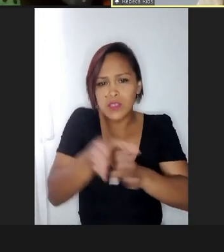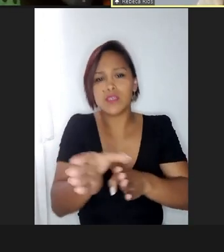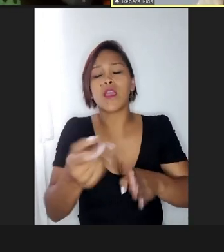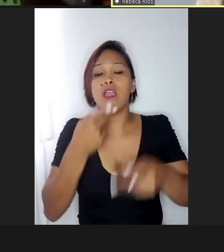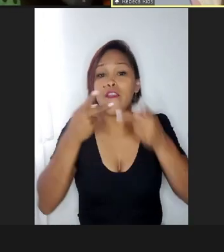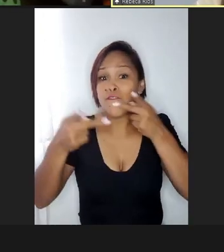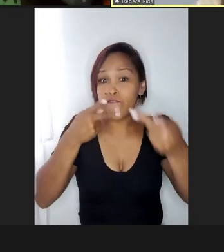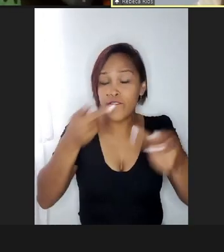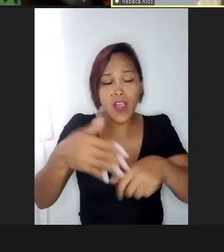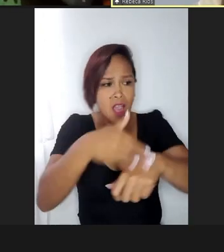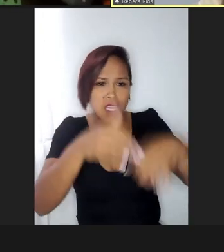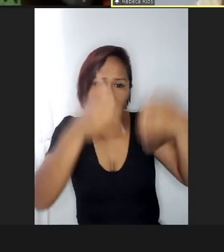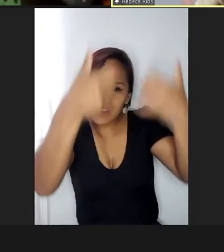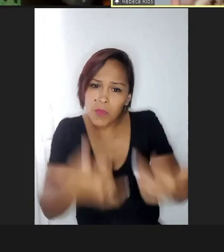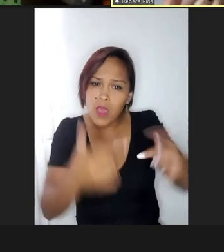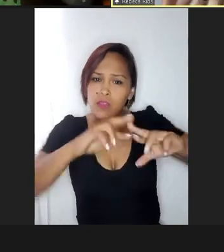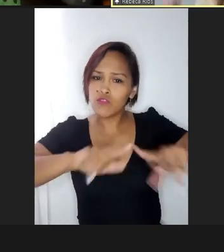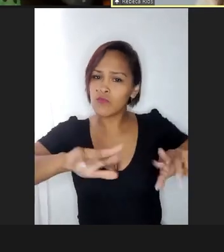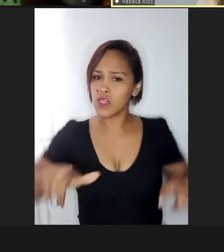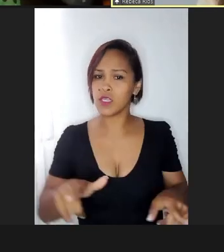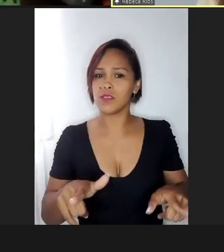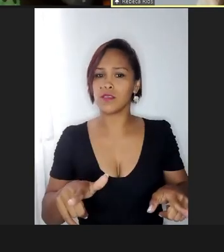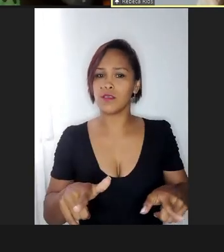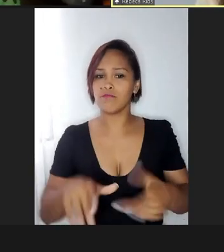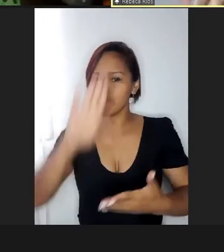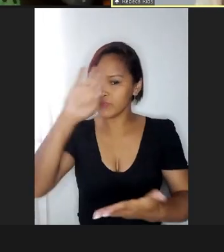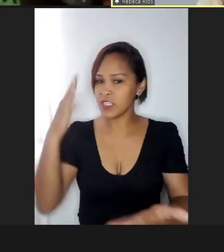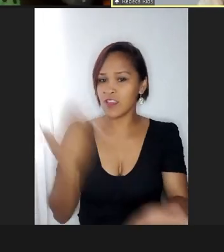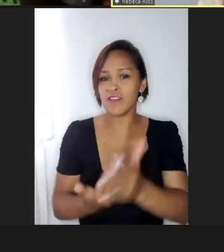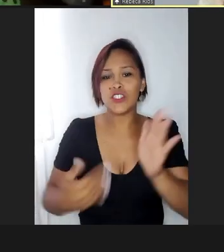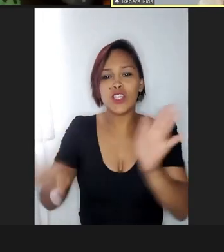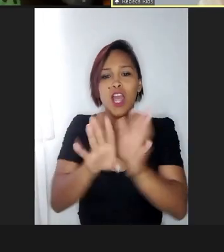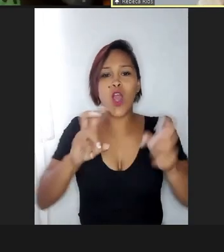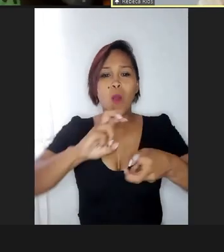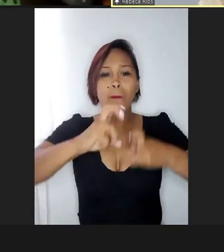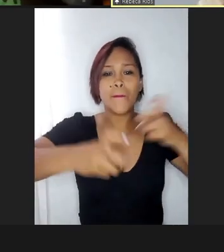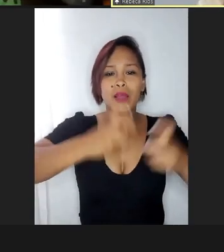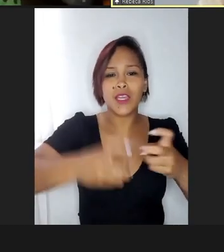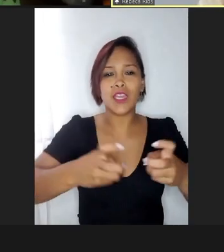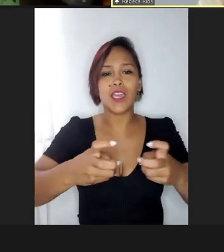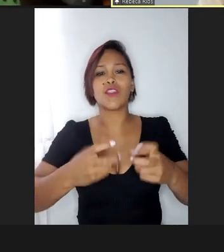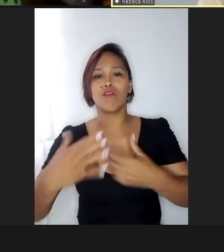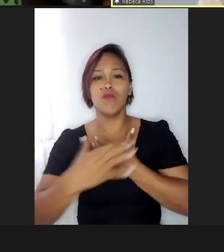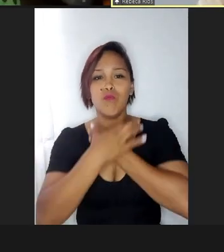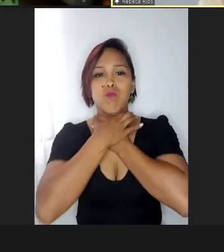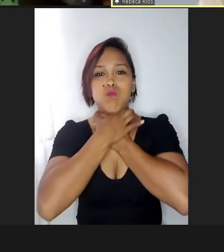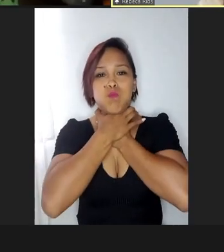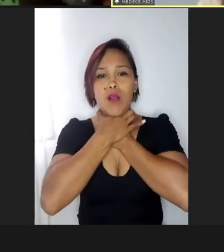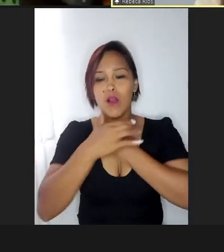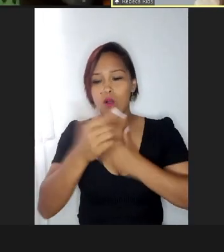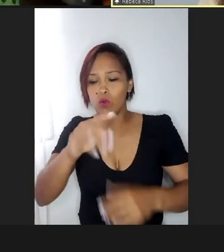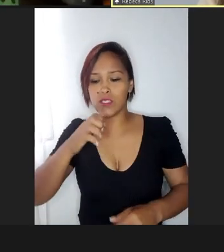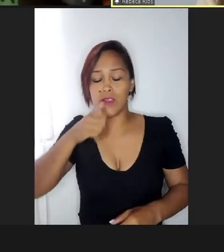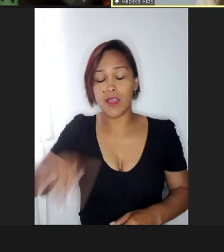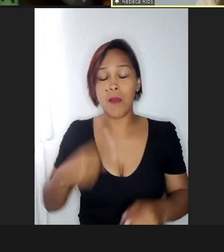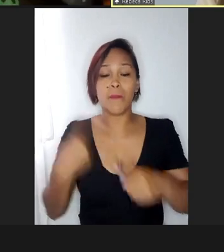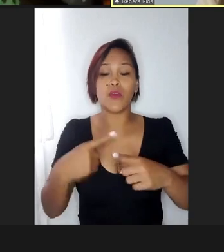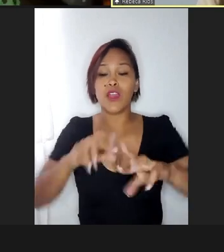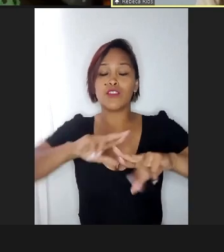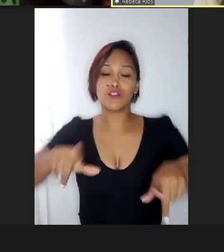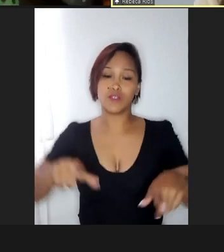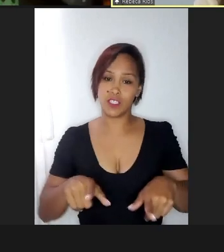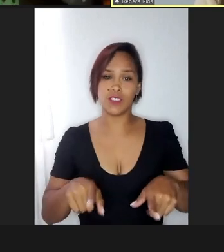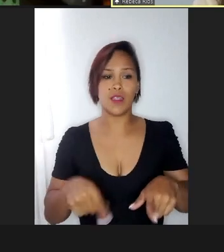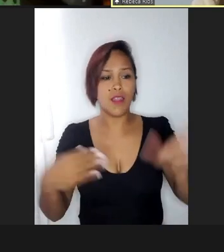diferenças, e com certeza ele vai chegar num parquinho, e não vai enfocar uma criança, porque ela fala diferente, ele vai chegar num